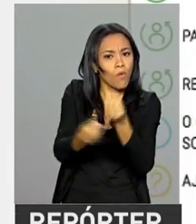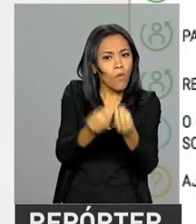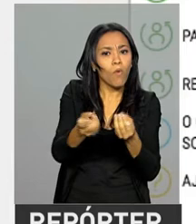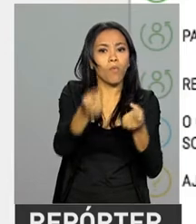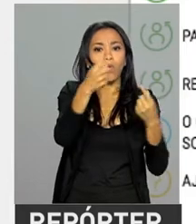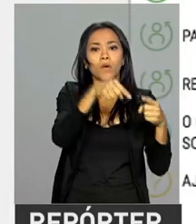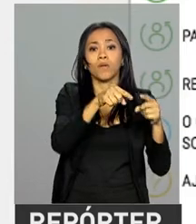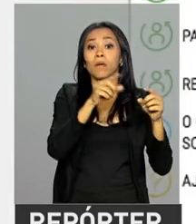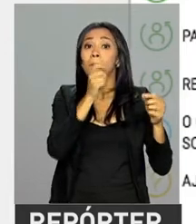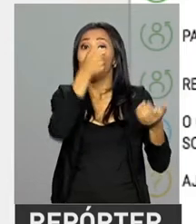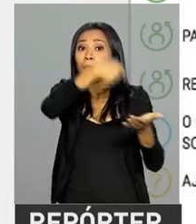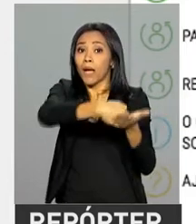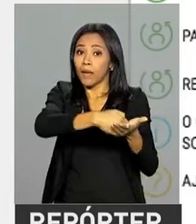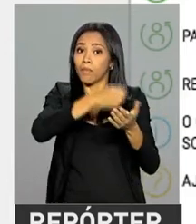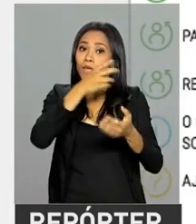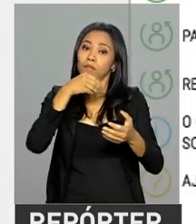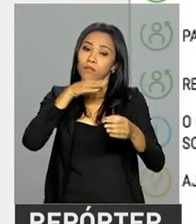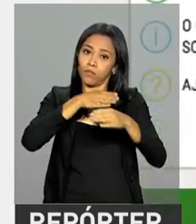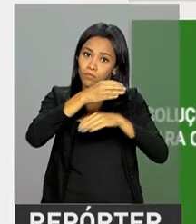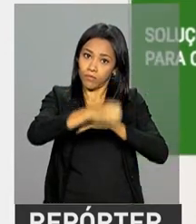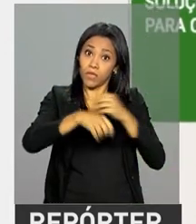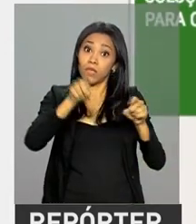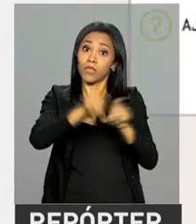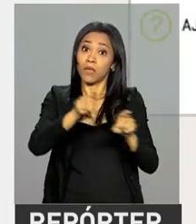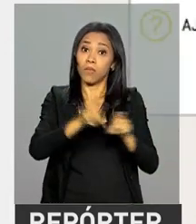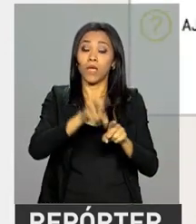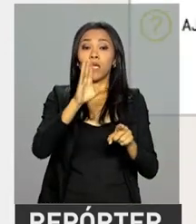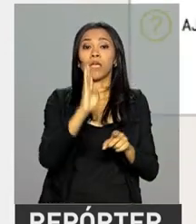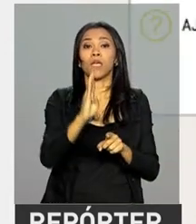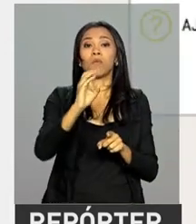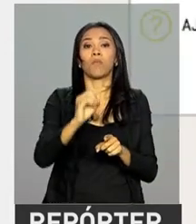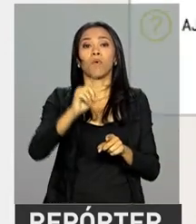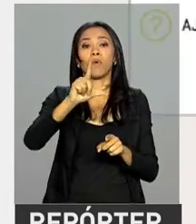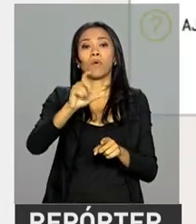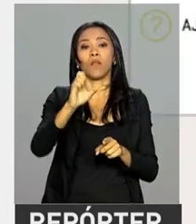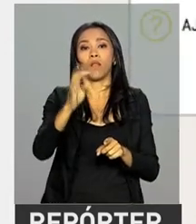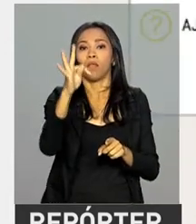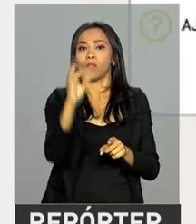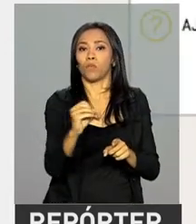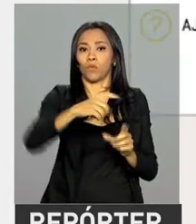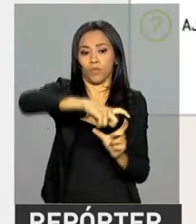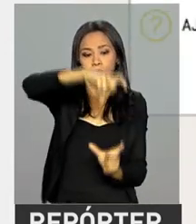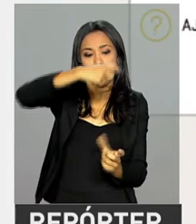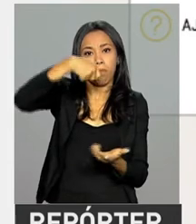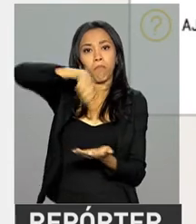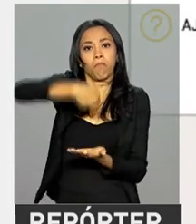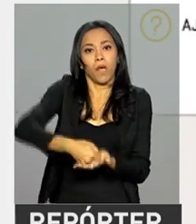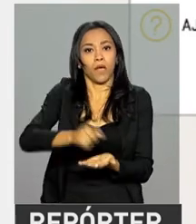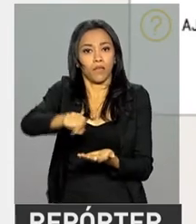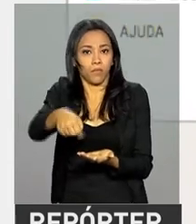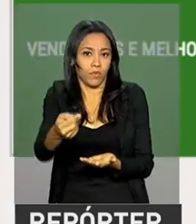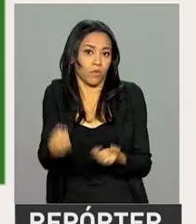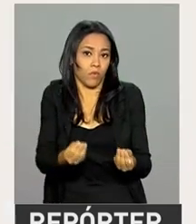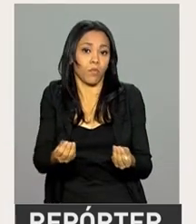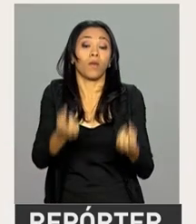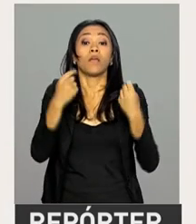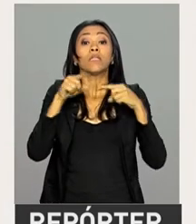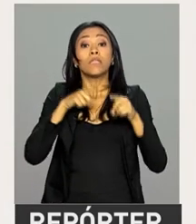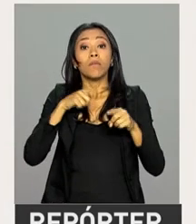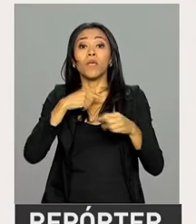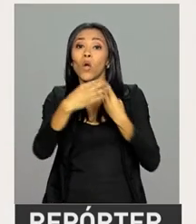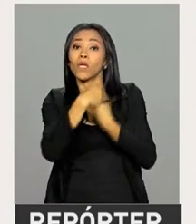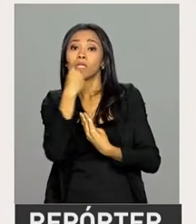automático, pagamento online e boleto. O microempreendedor individual também encontra dicas de soluções